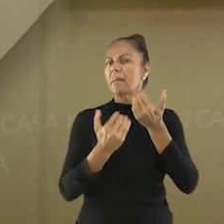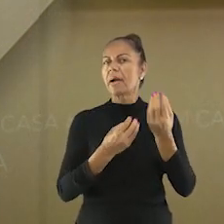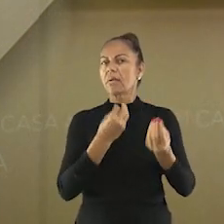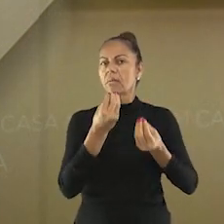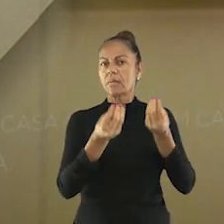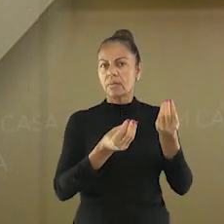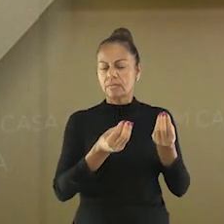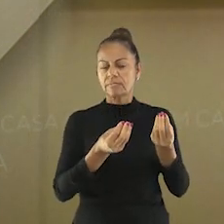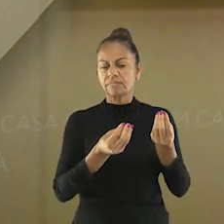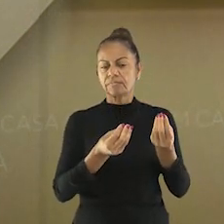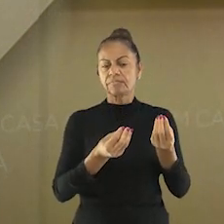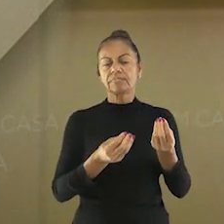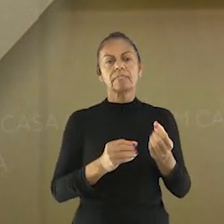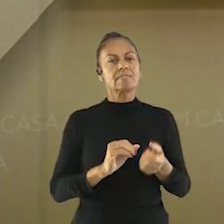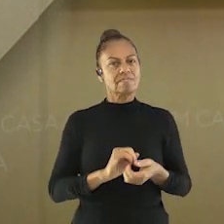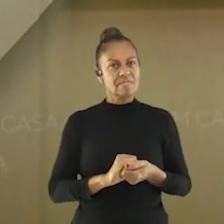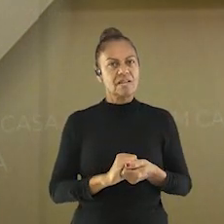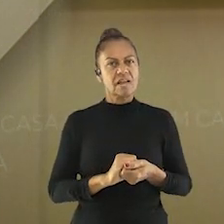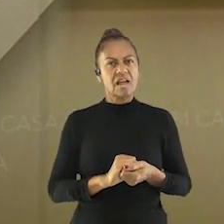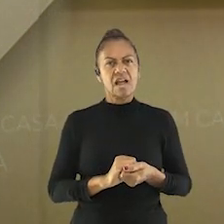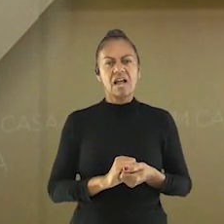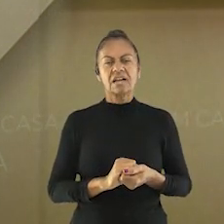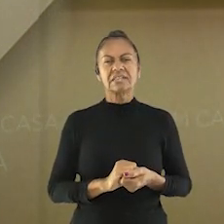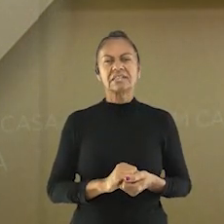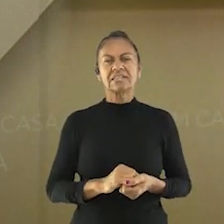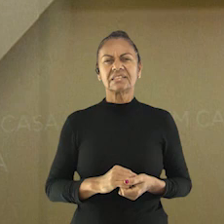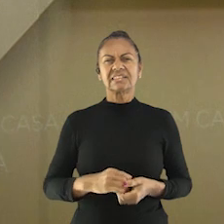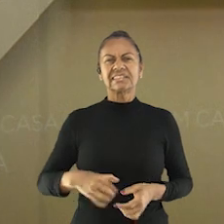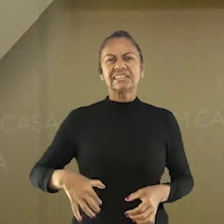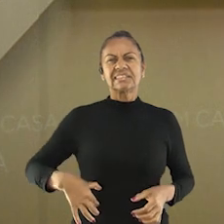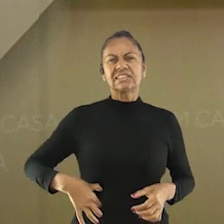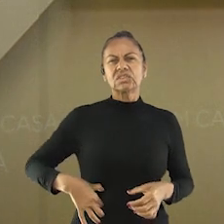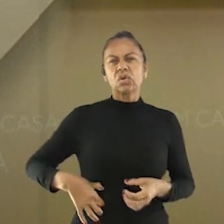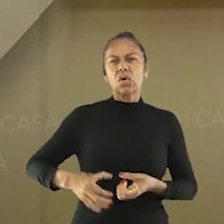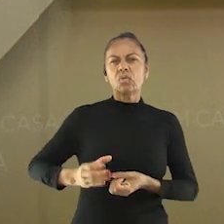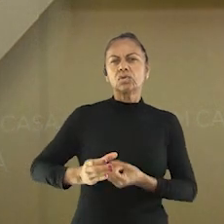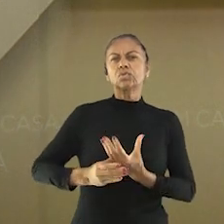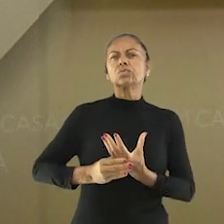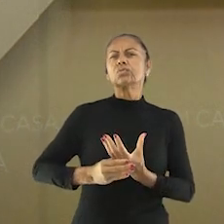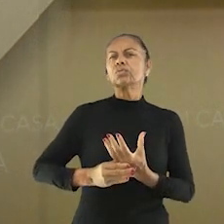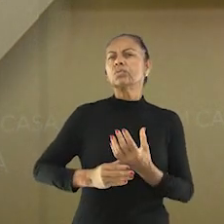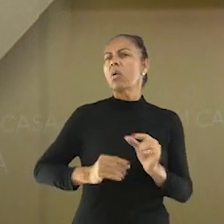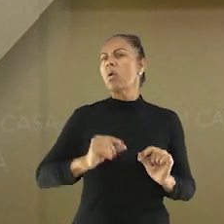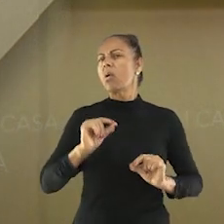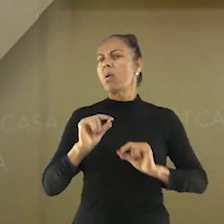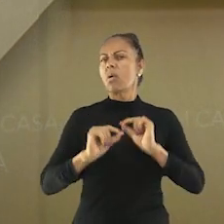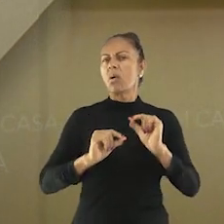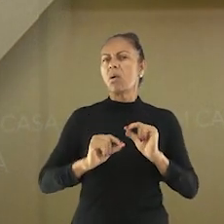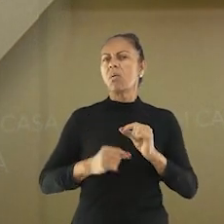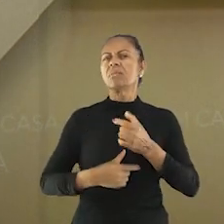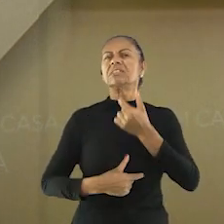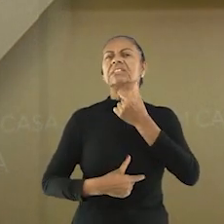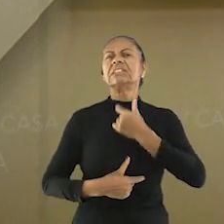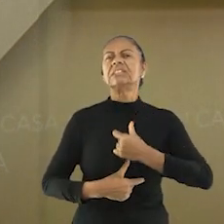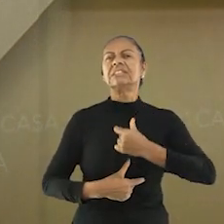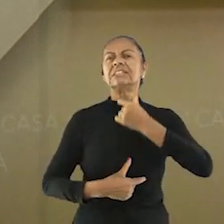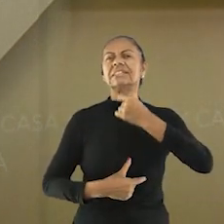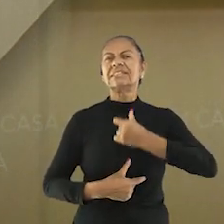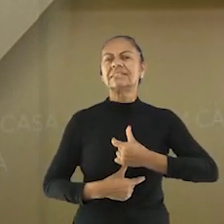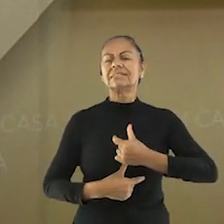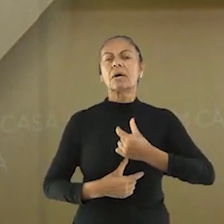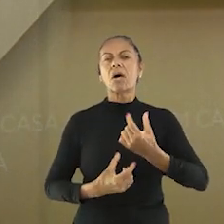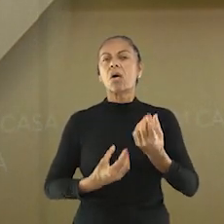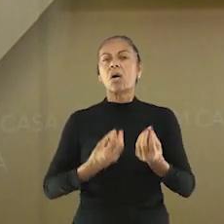Alguns sintomas surgiram a partir do estômago, esôfago, né? Estufamento, gases, tivemos refluxo.